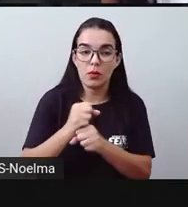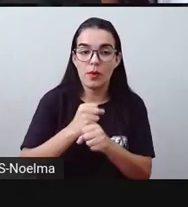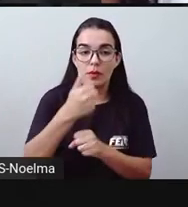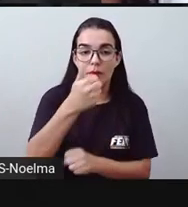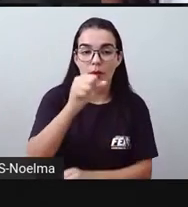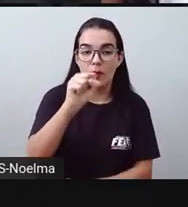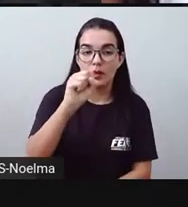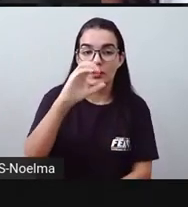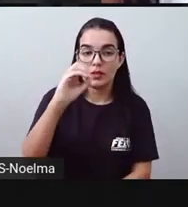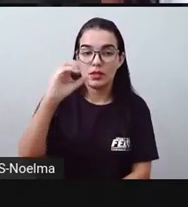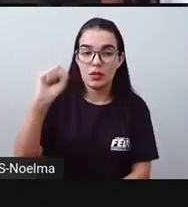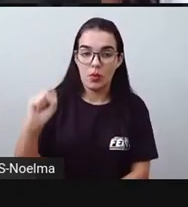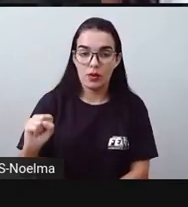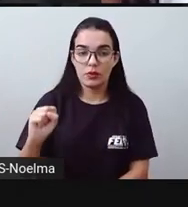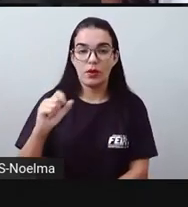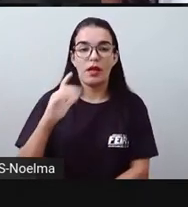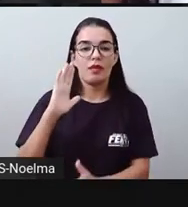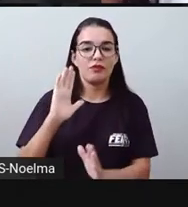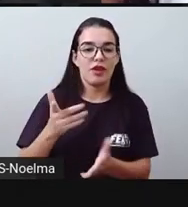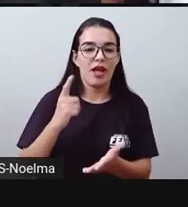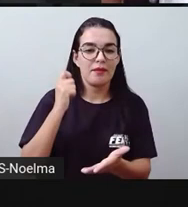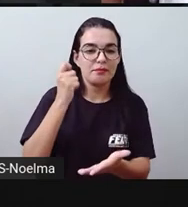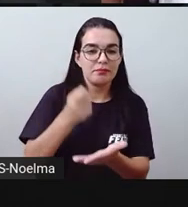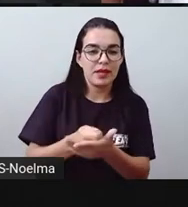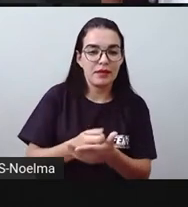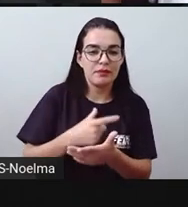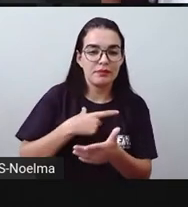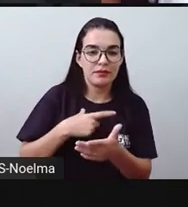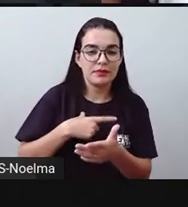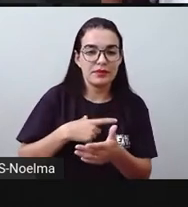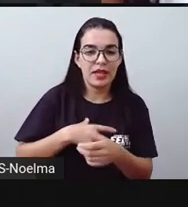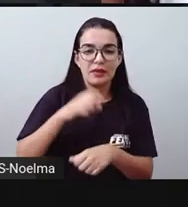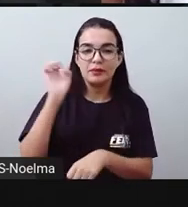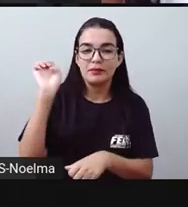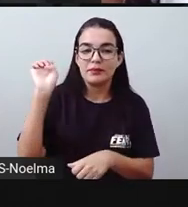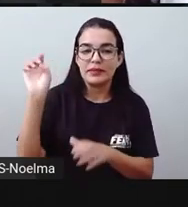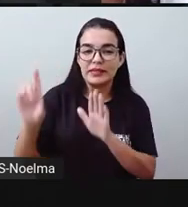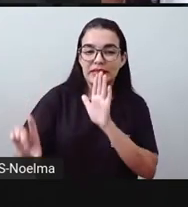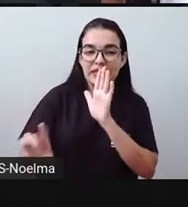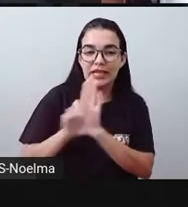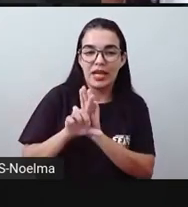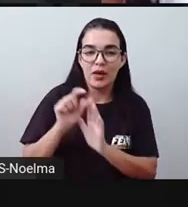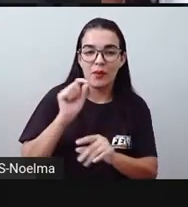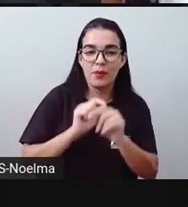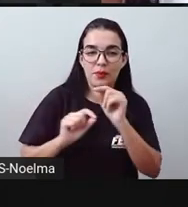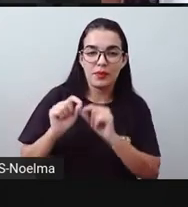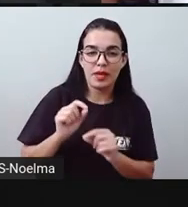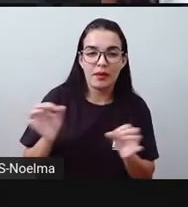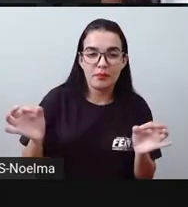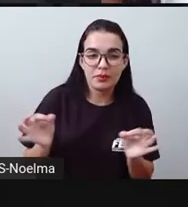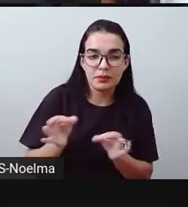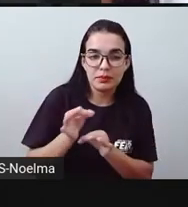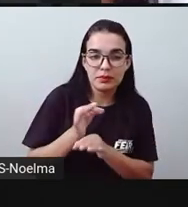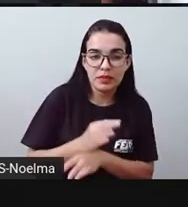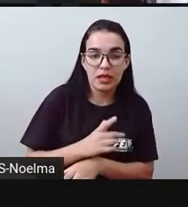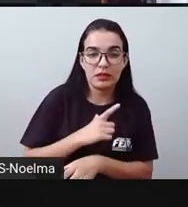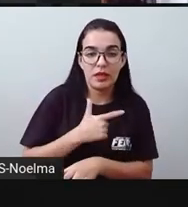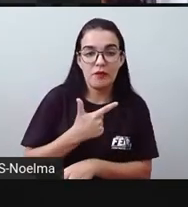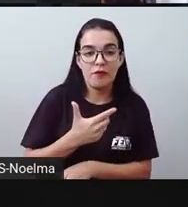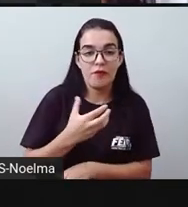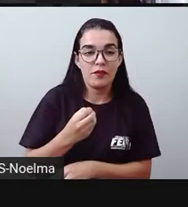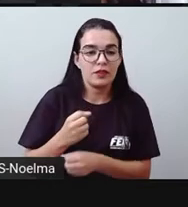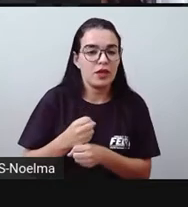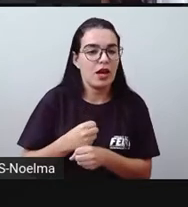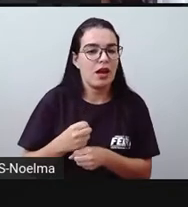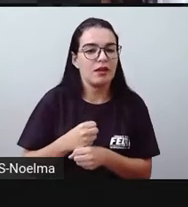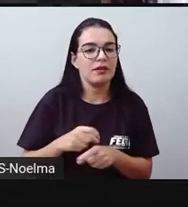a possibilidade existente em seu estatuto de se dissolver ao final de 20 anos e a instalação